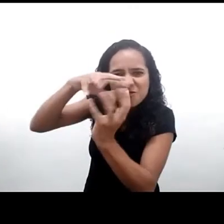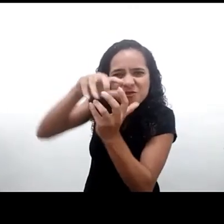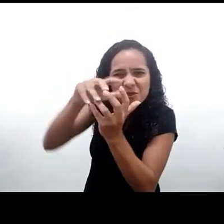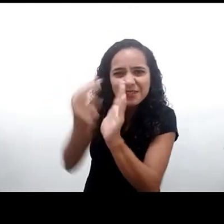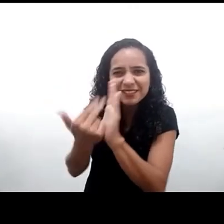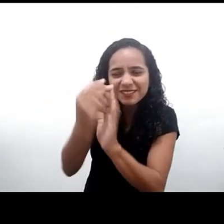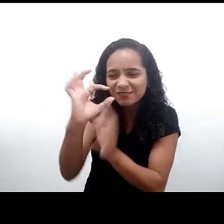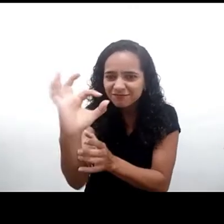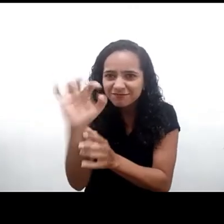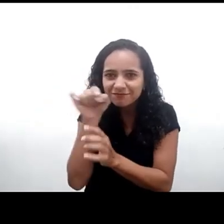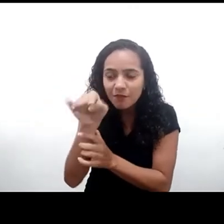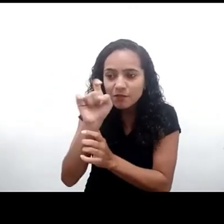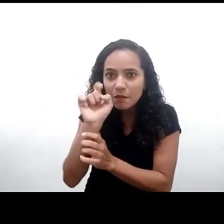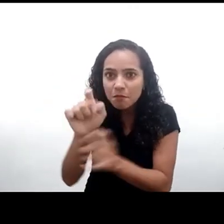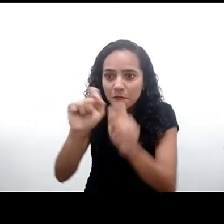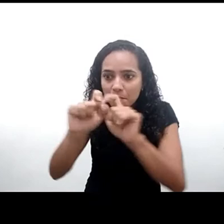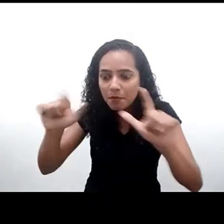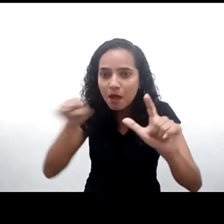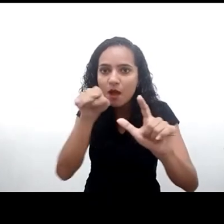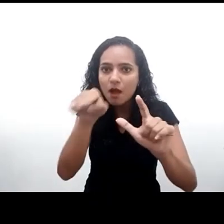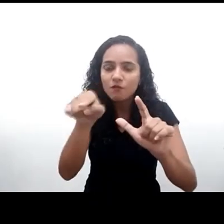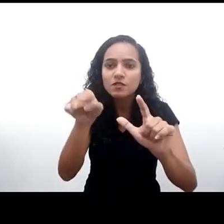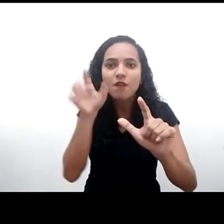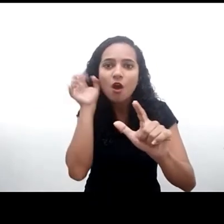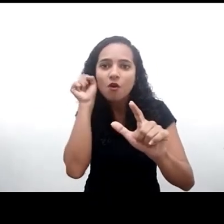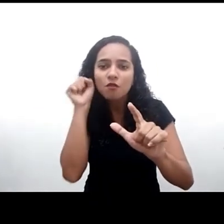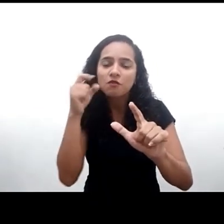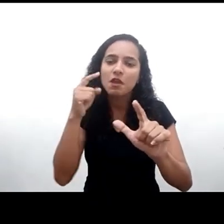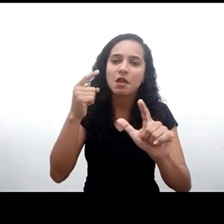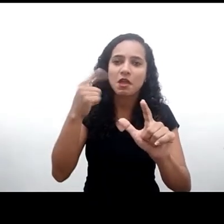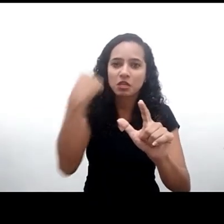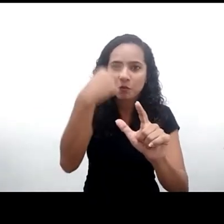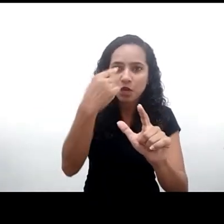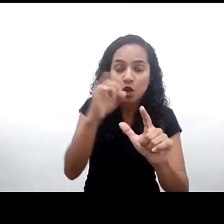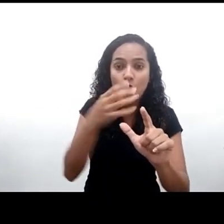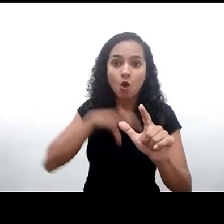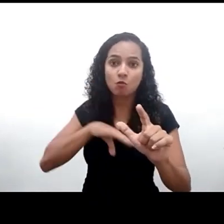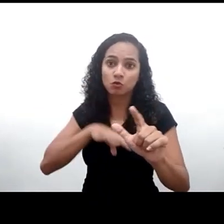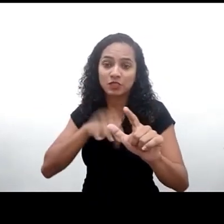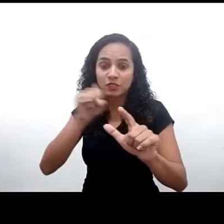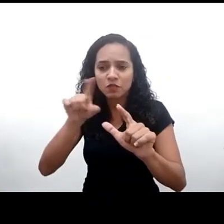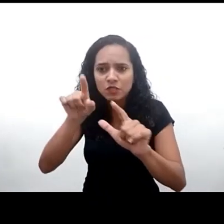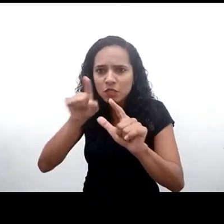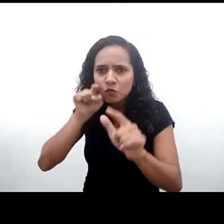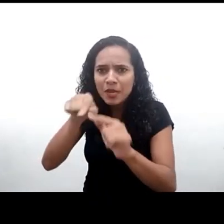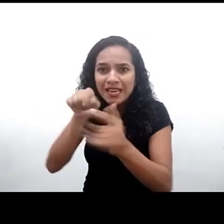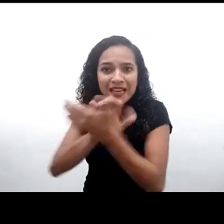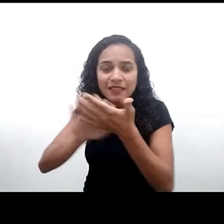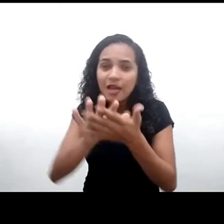Se você não ativar nenhuma das opções de idioma, nem espanhol, nem português, você vai escutar o áudio original.